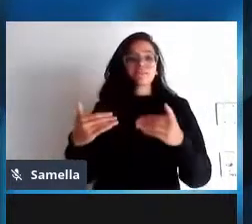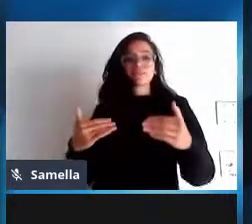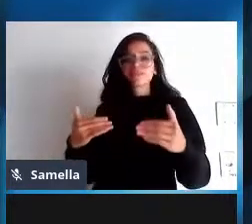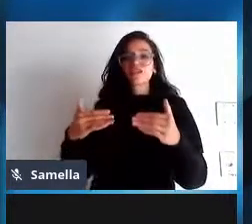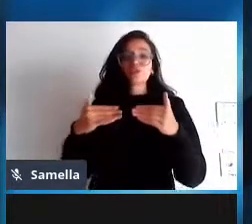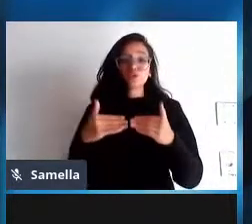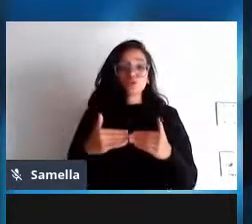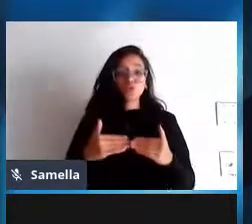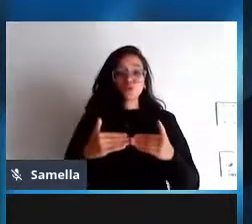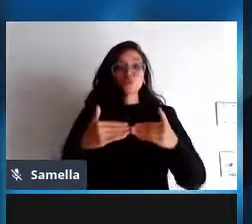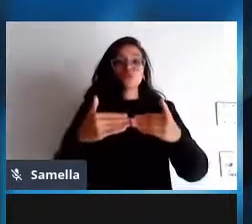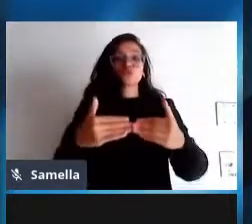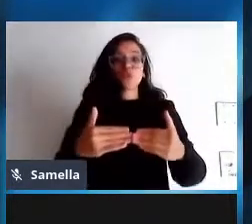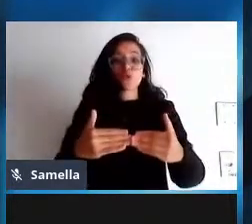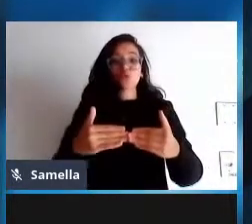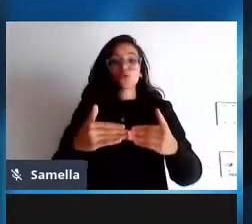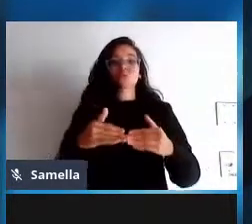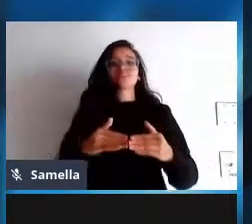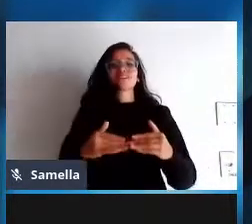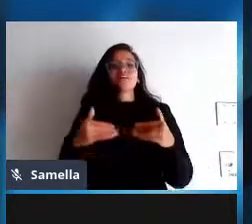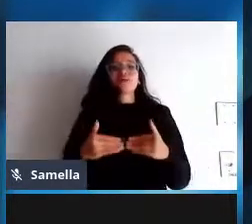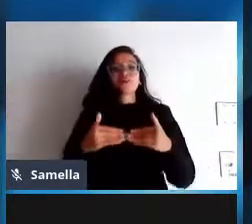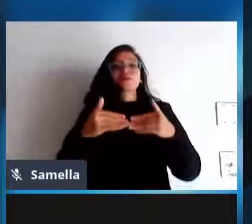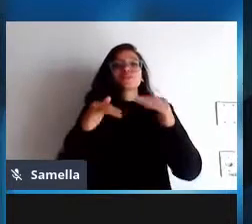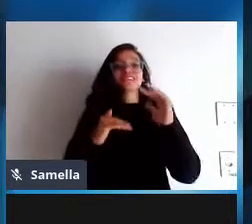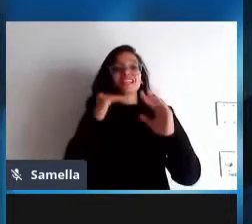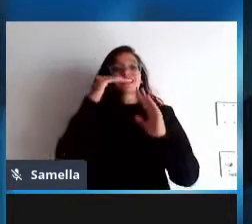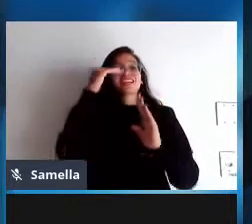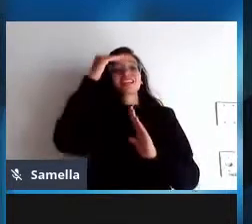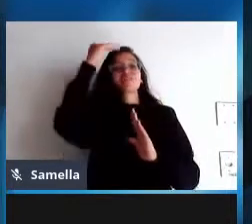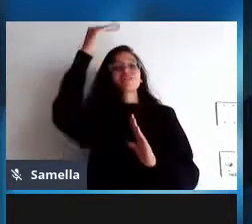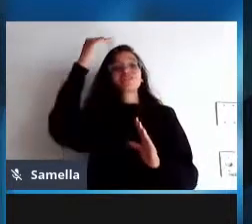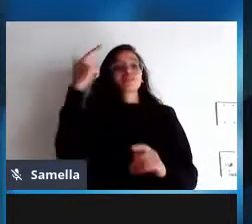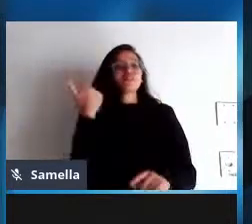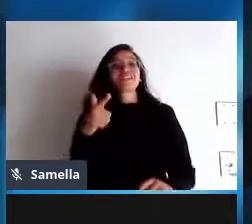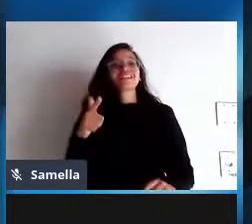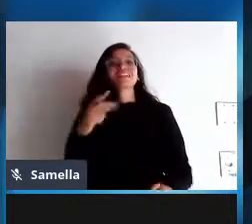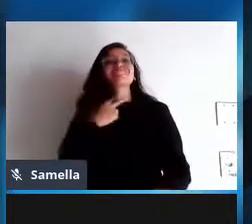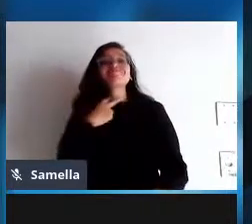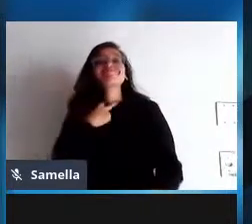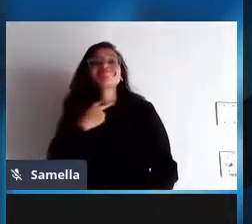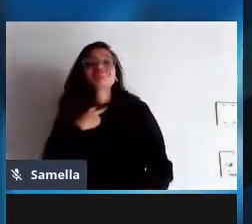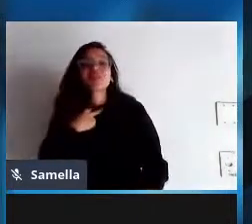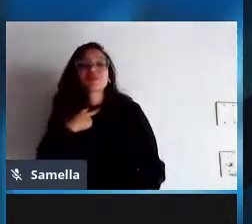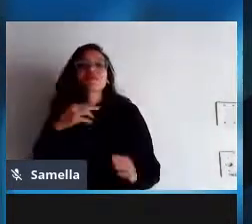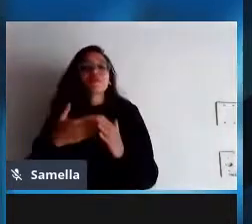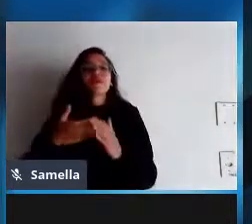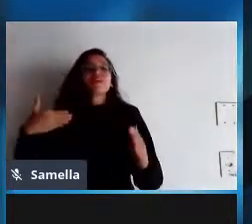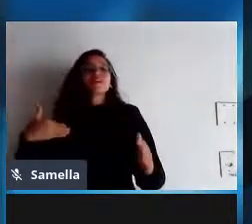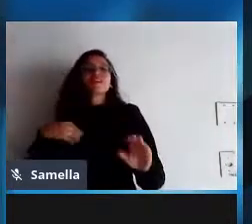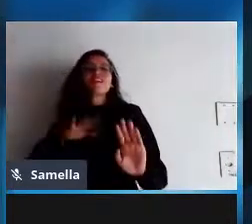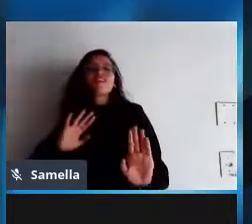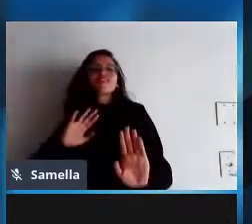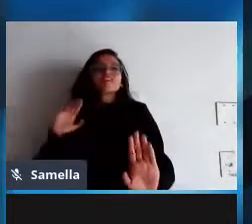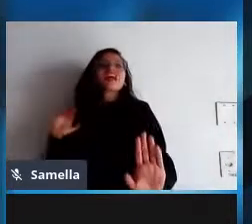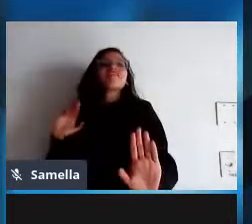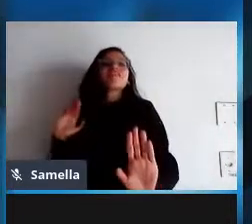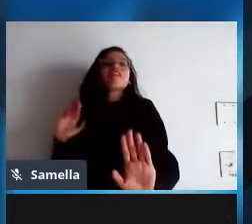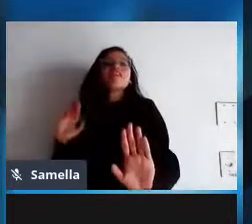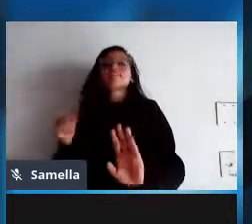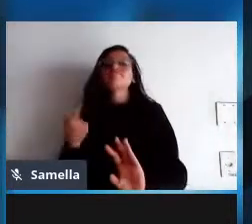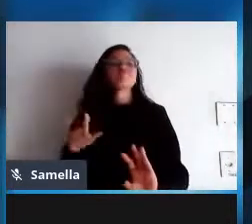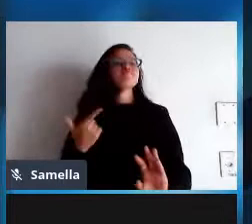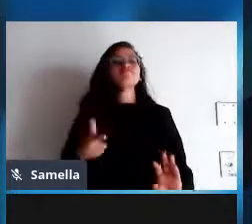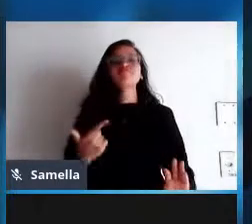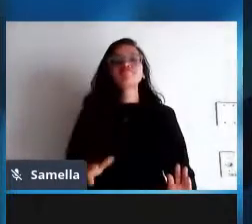desenvolvedores não podem se excluir das comunidades surgidas em torno do seu trabalho e esse é um dos problemas que eu vejo sendo mais importantes